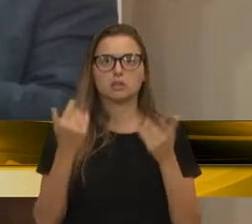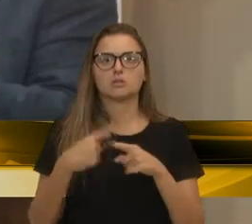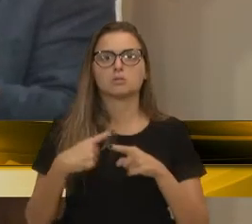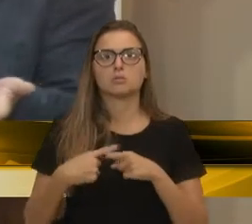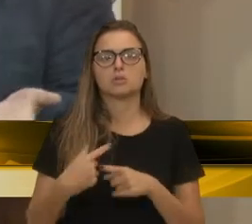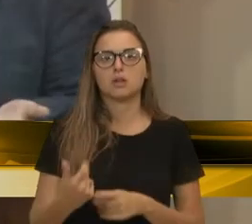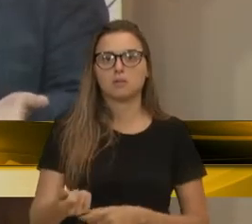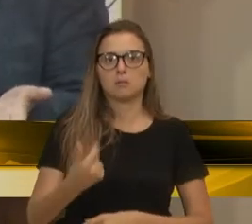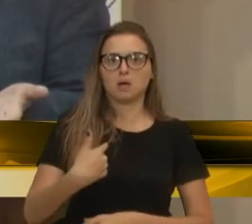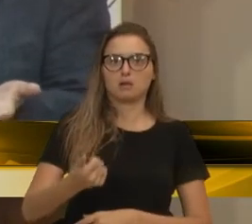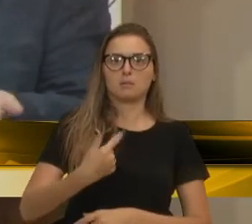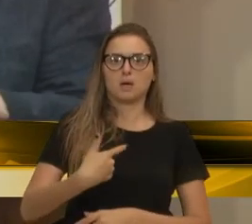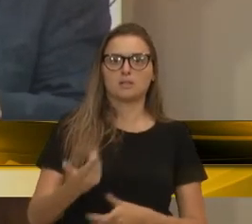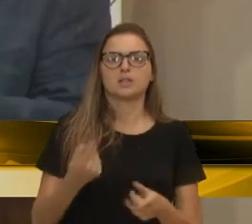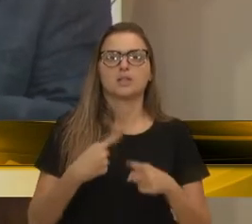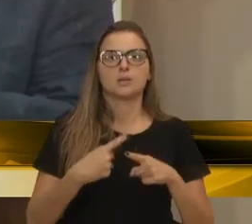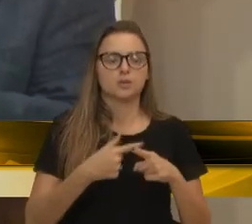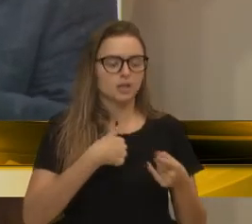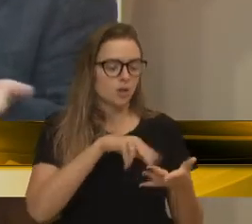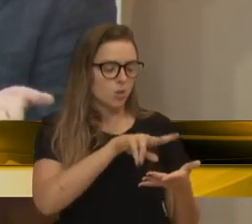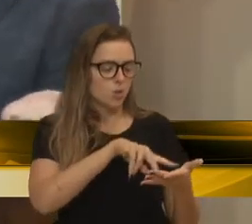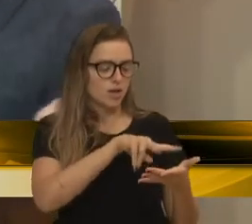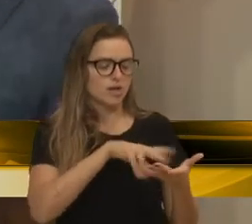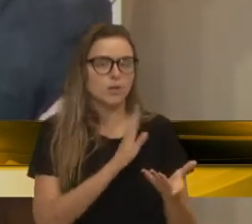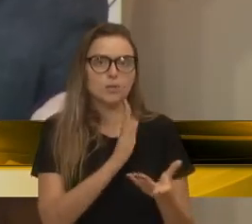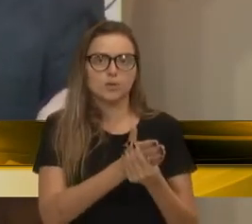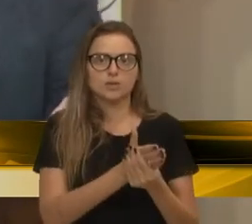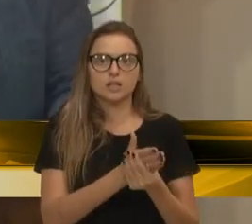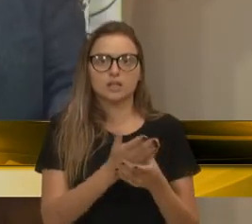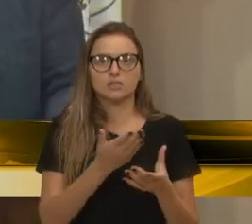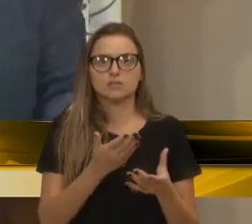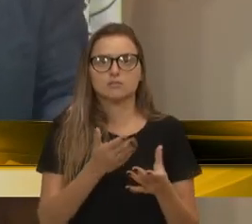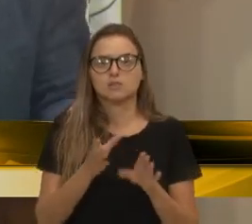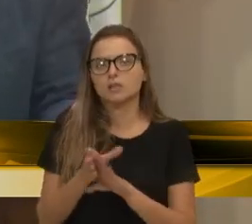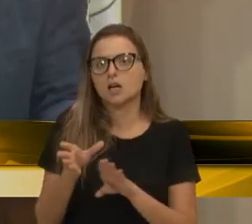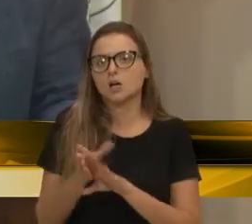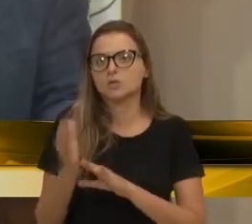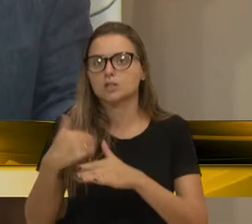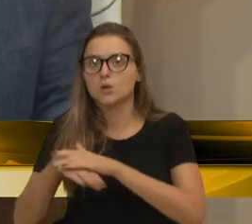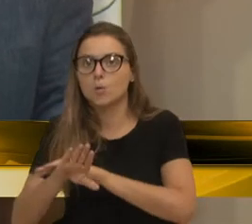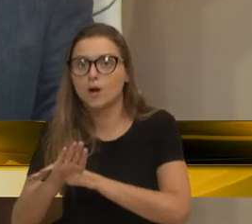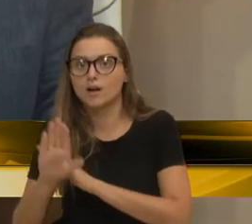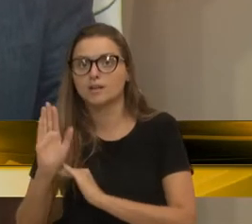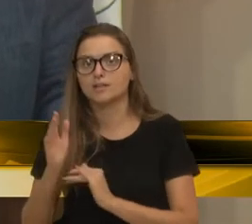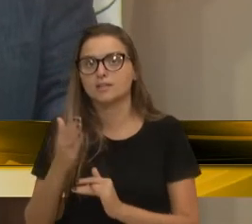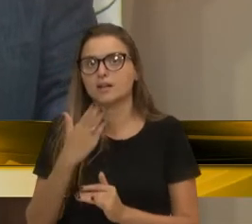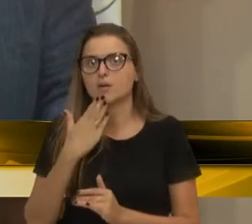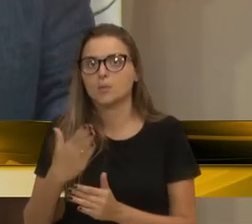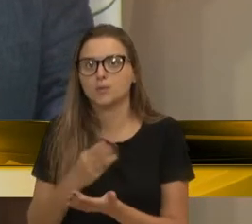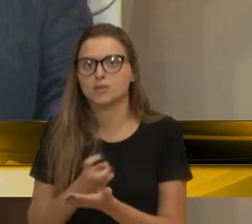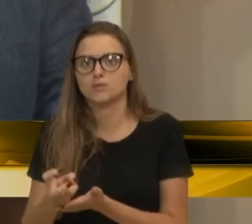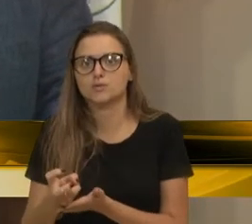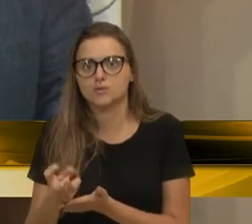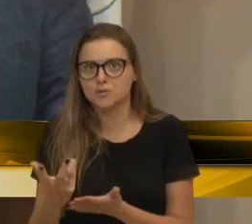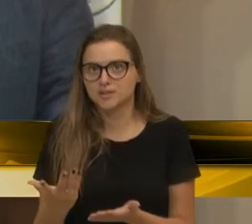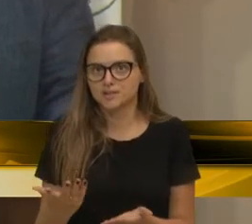fui relator do processo que aconselhou o arquivamento, fui o relator